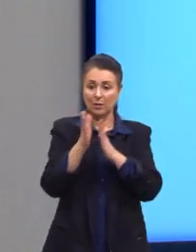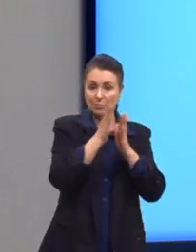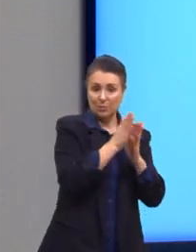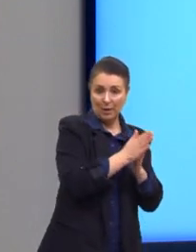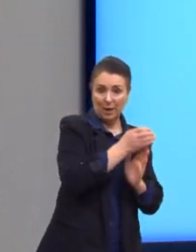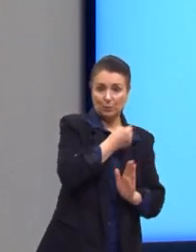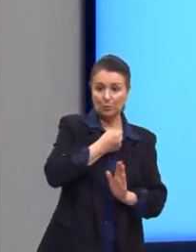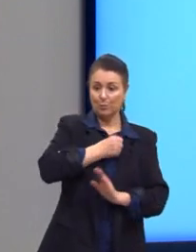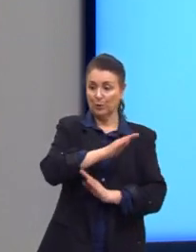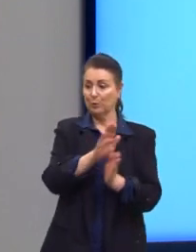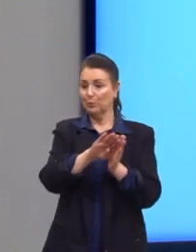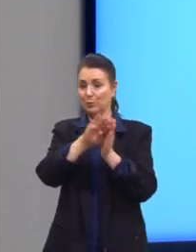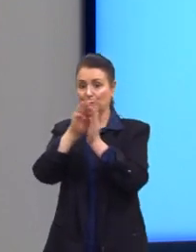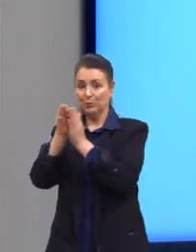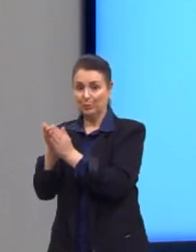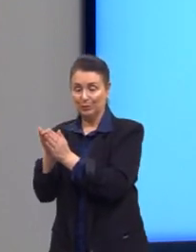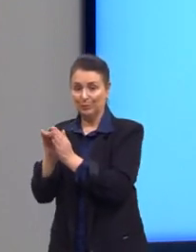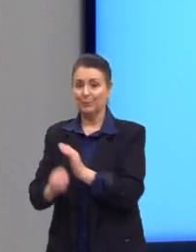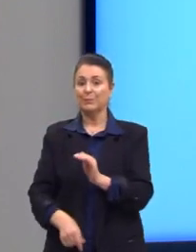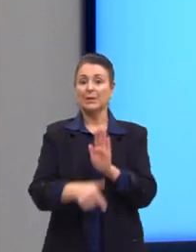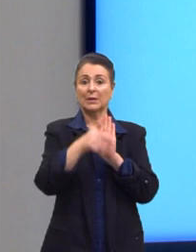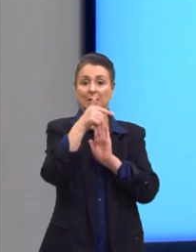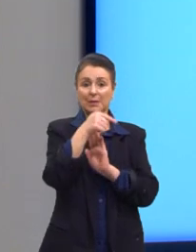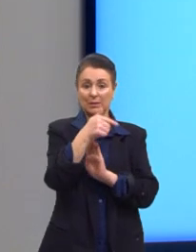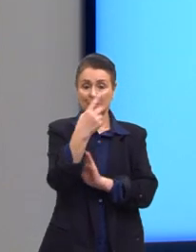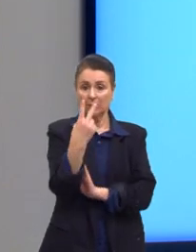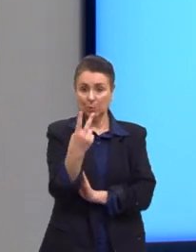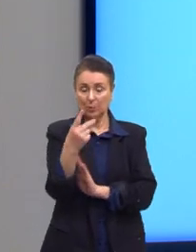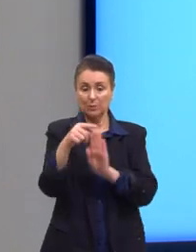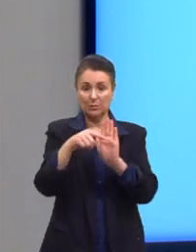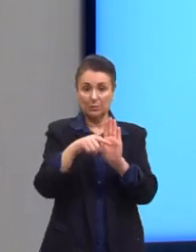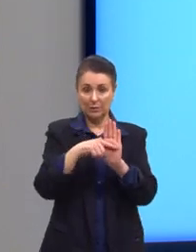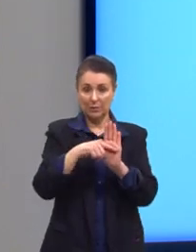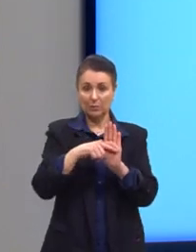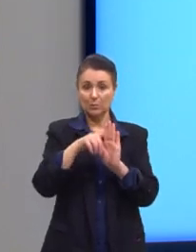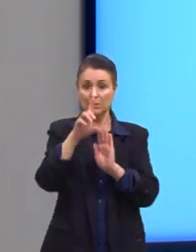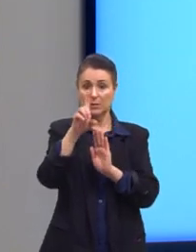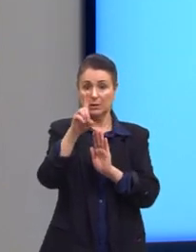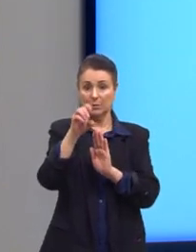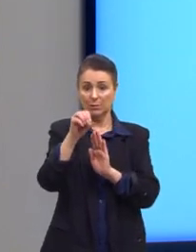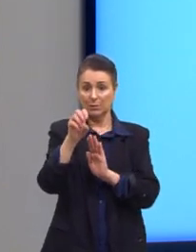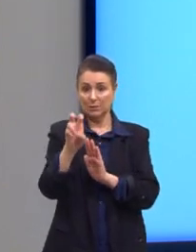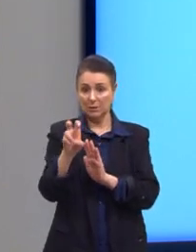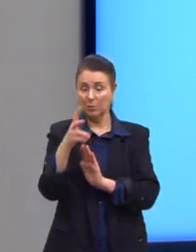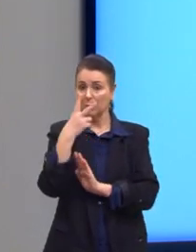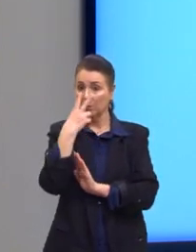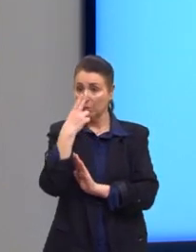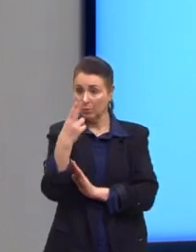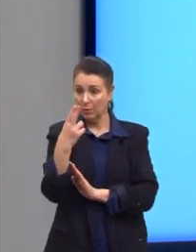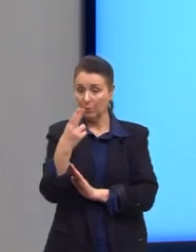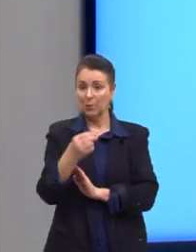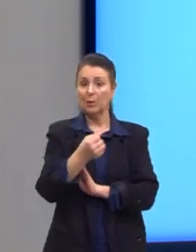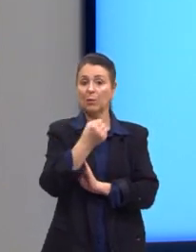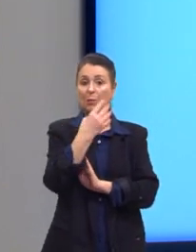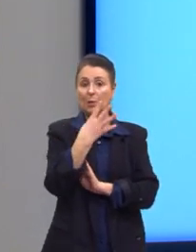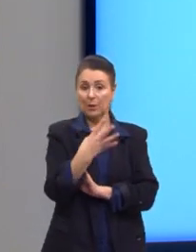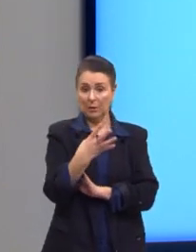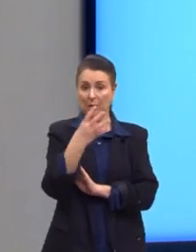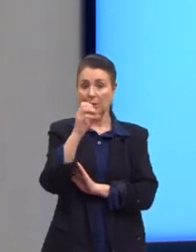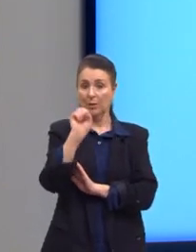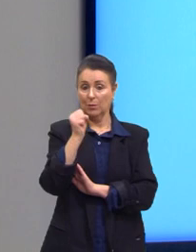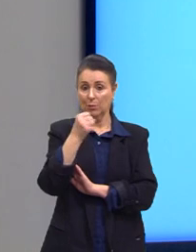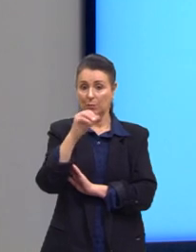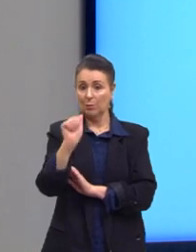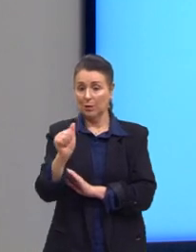outro. Então, 72 menos 105 é igual a 48a